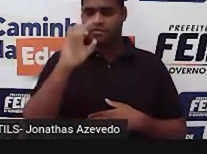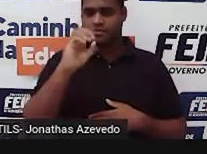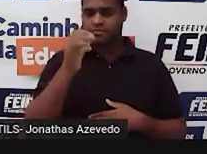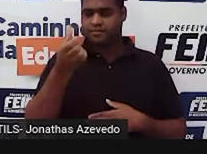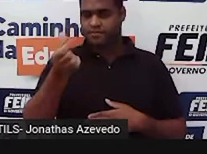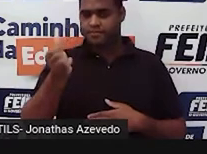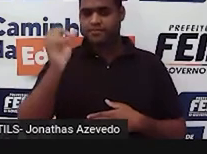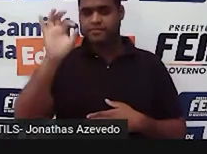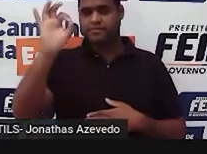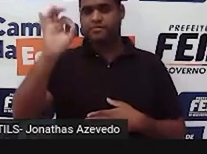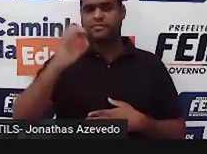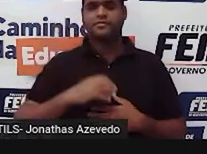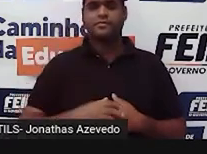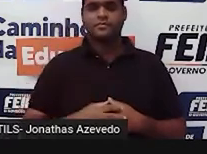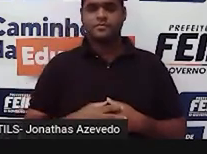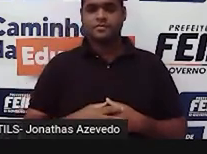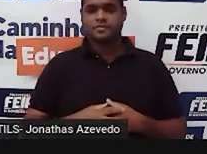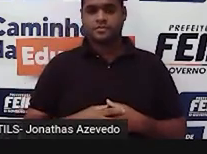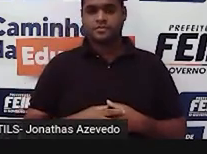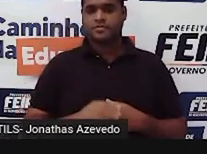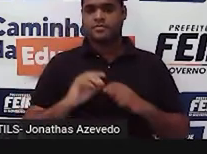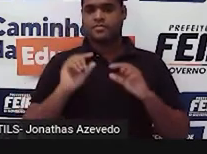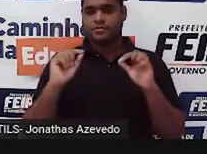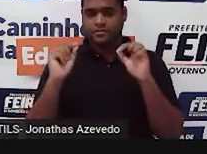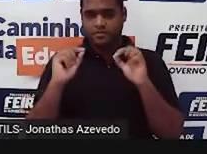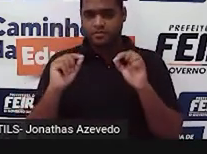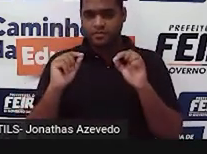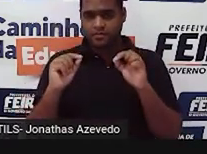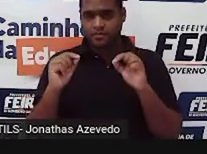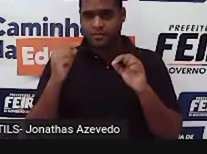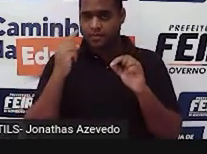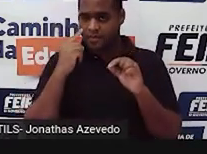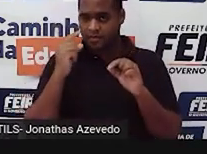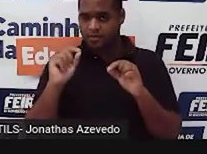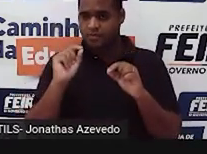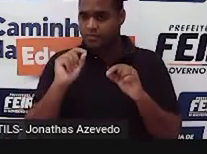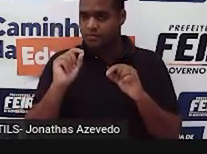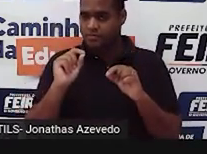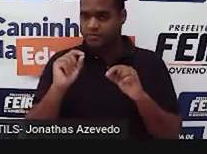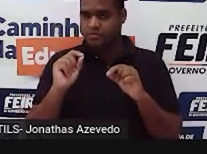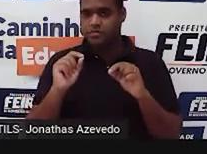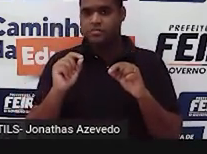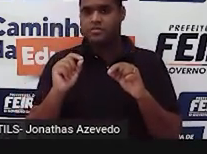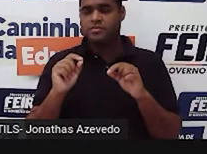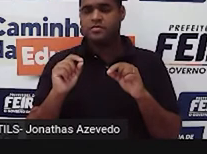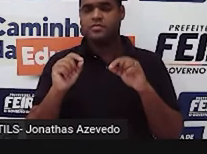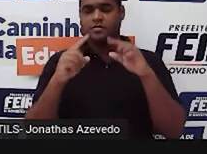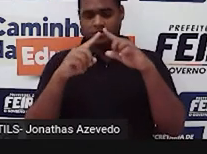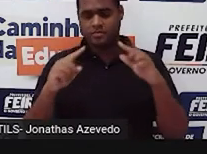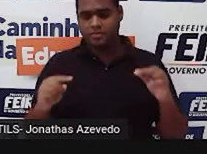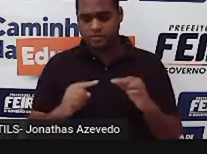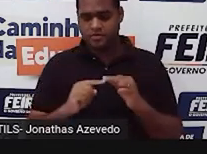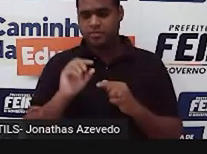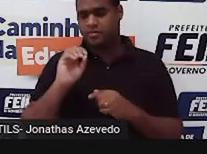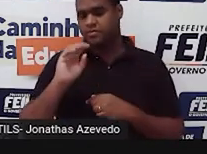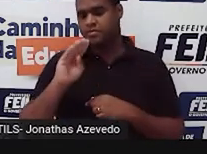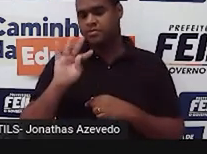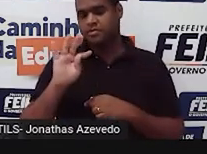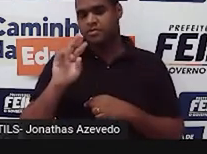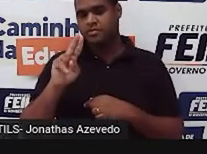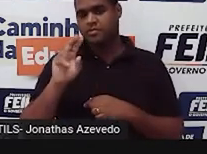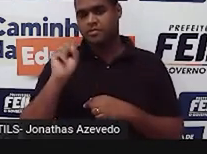medindo 106 graus. Quem é o triângulo, quem é, desculpa, o ângulo obtuso,